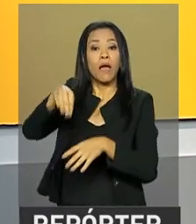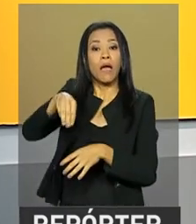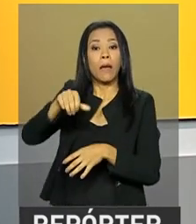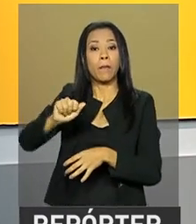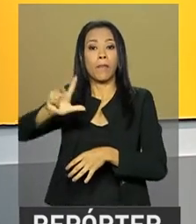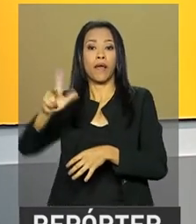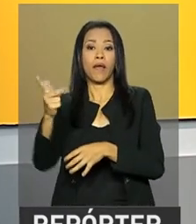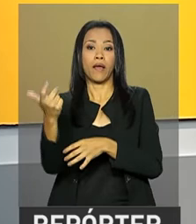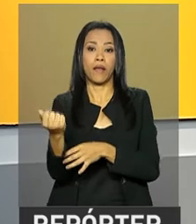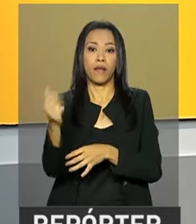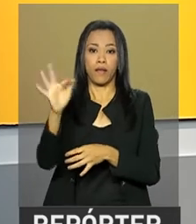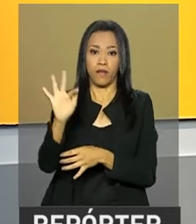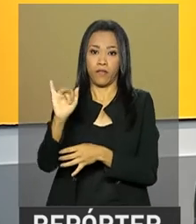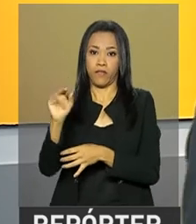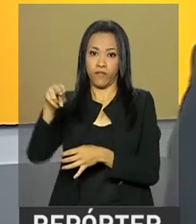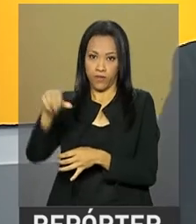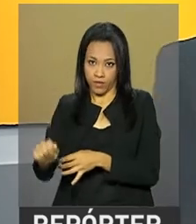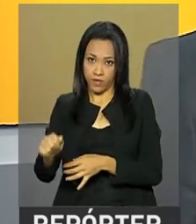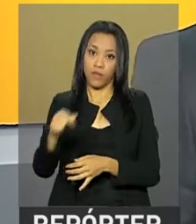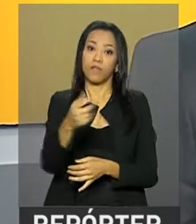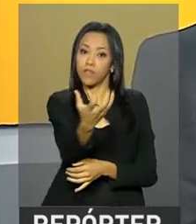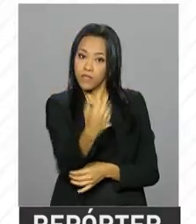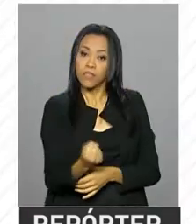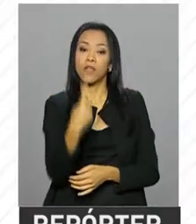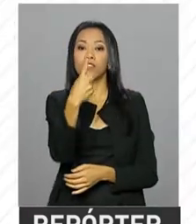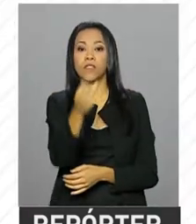bancário será no dia 16 de julho.